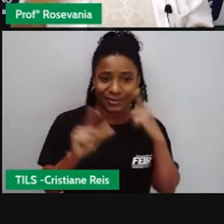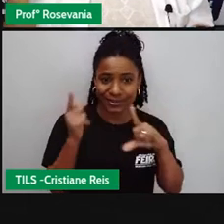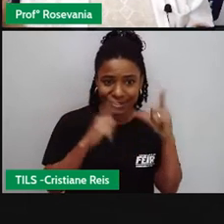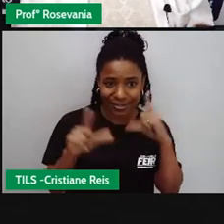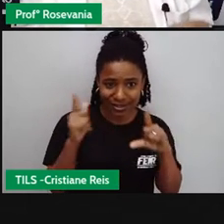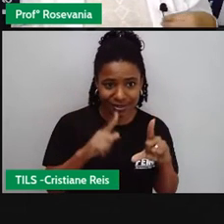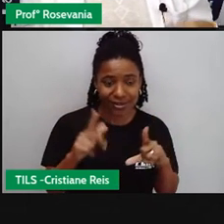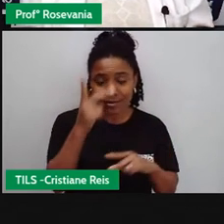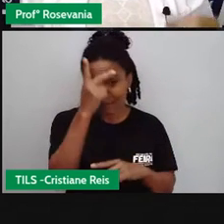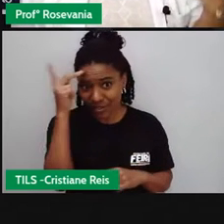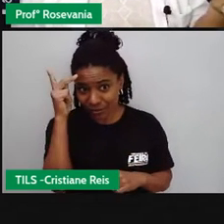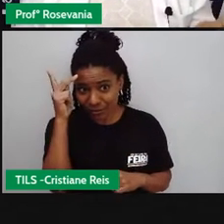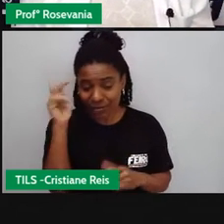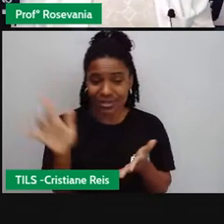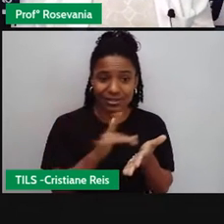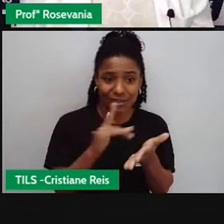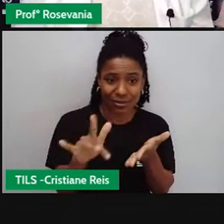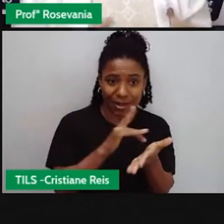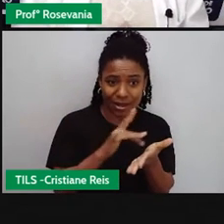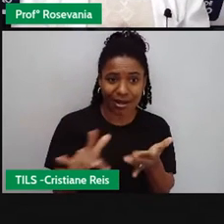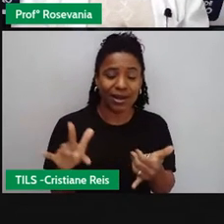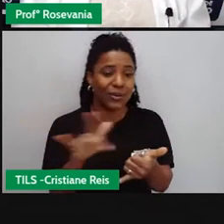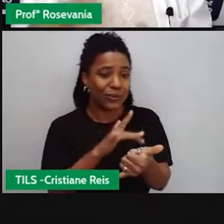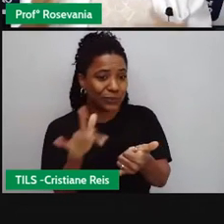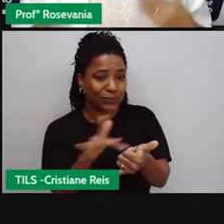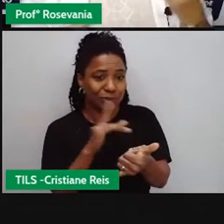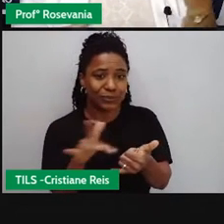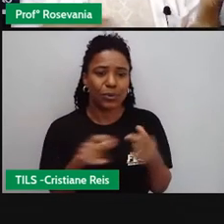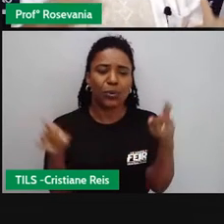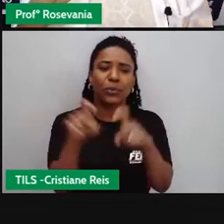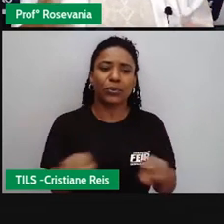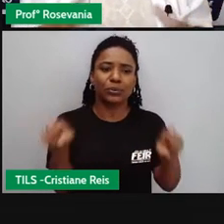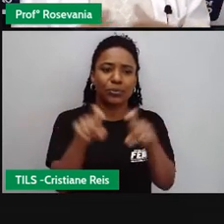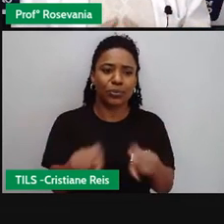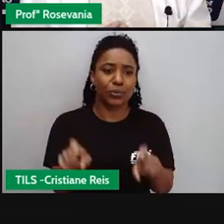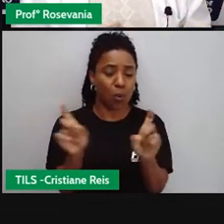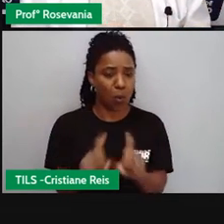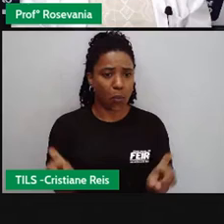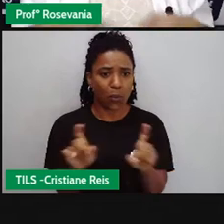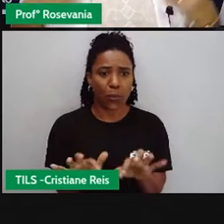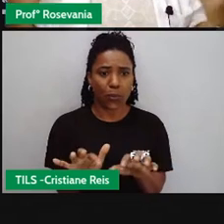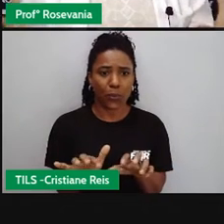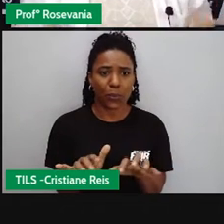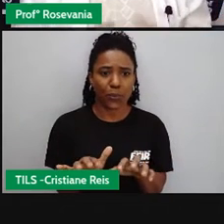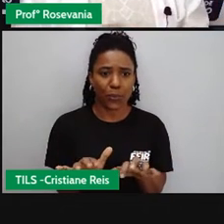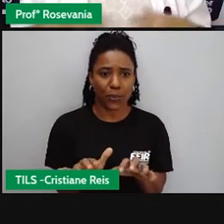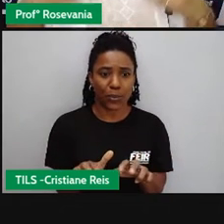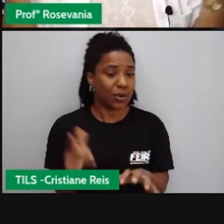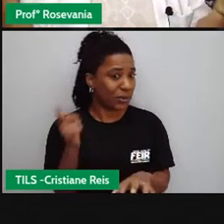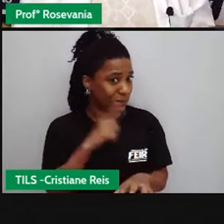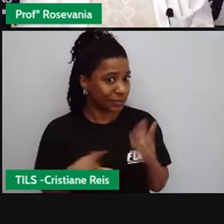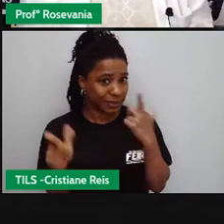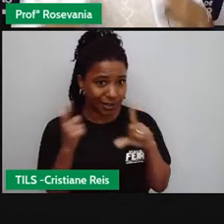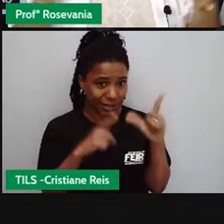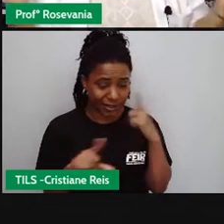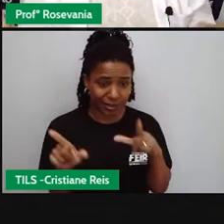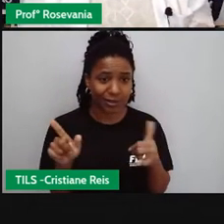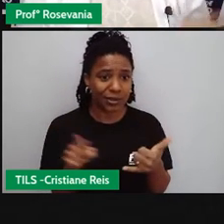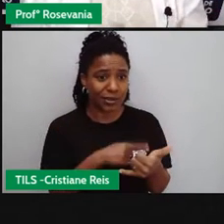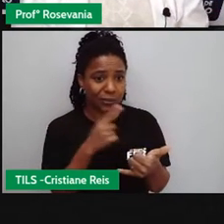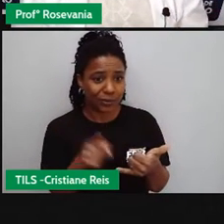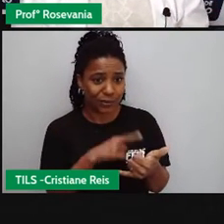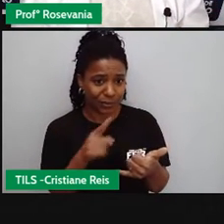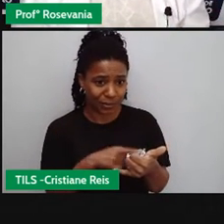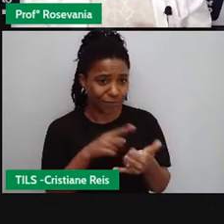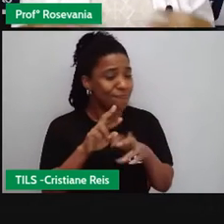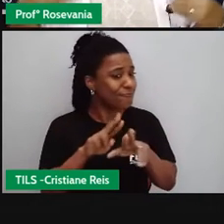pessoas têm acesso a celular? Tem acesso a um notebook, um computador, um tablet, um iPod, sei lá, um iPhone, uma série